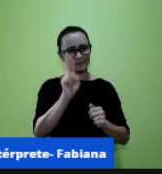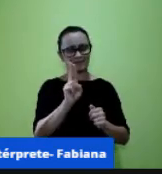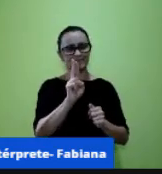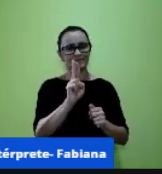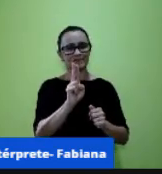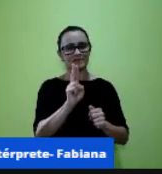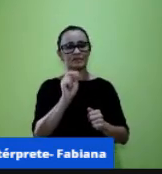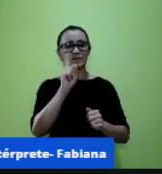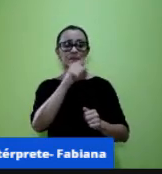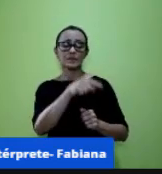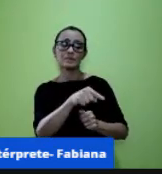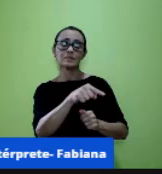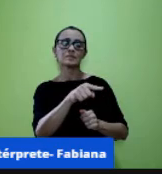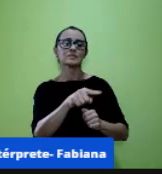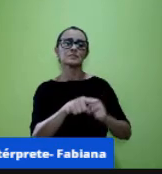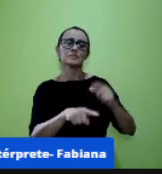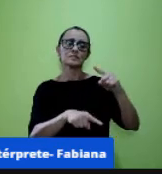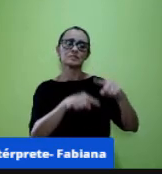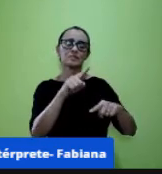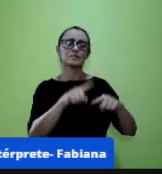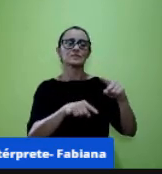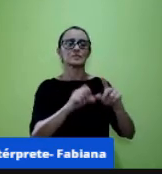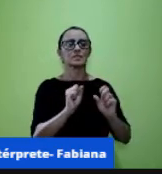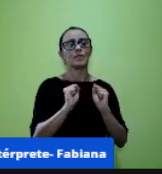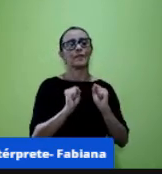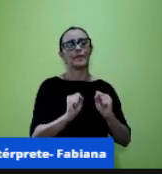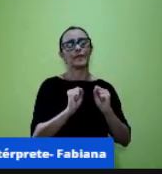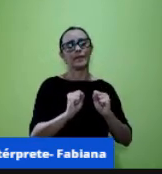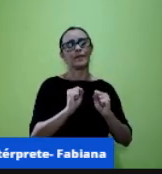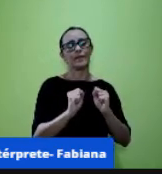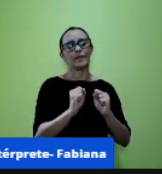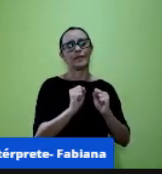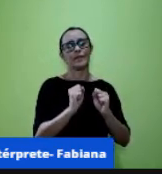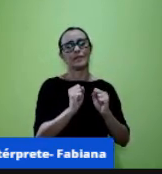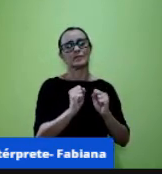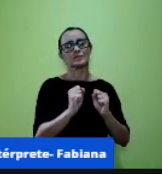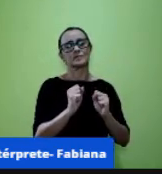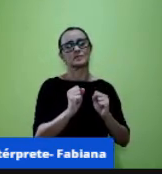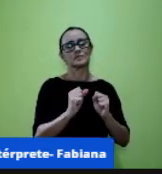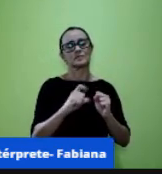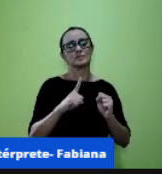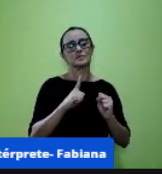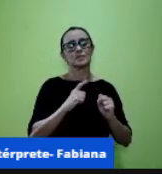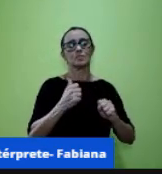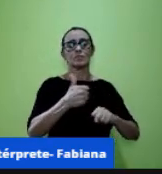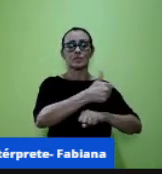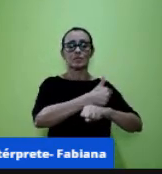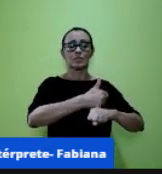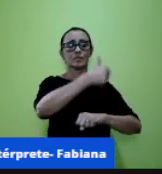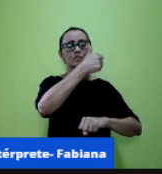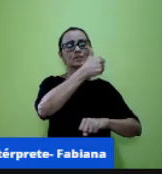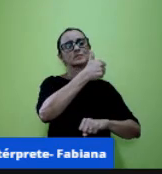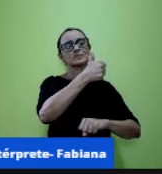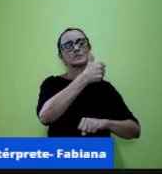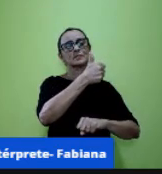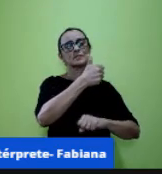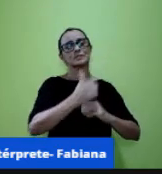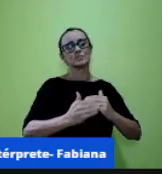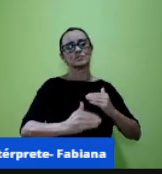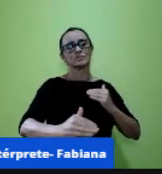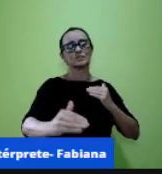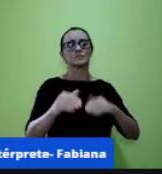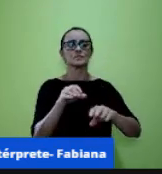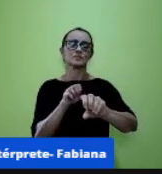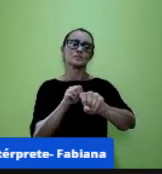as TICs elas proporcionam uma qualidade na minha aula e uma qualidade no processo de ensino e aprendizagem para o